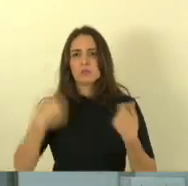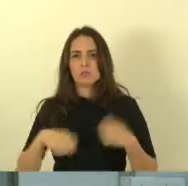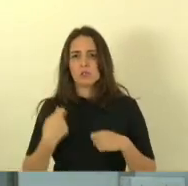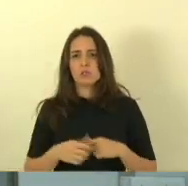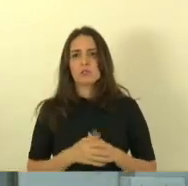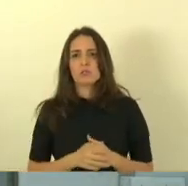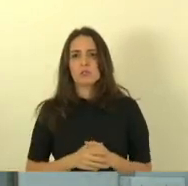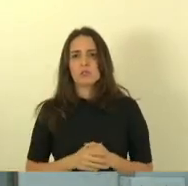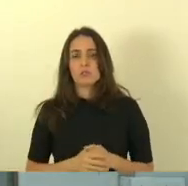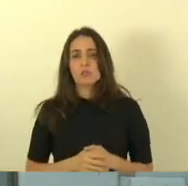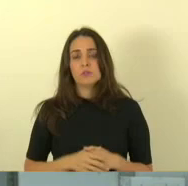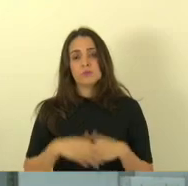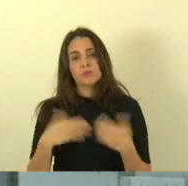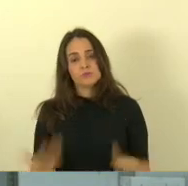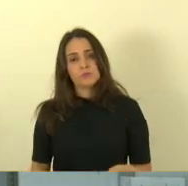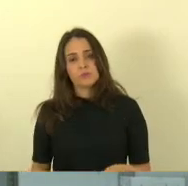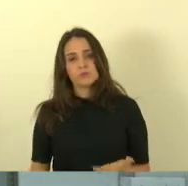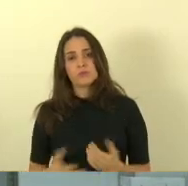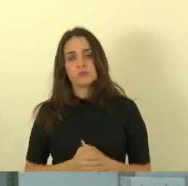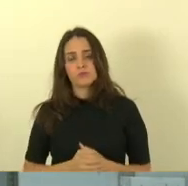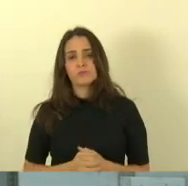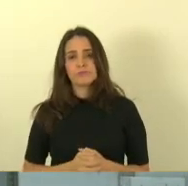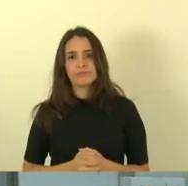então assim é muito